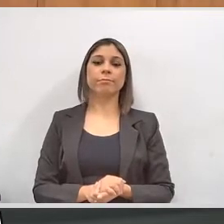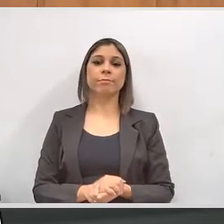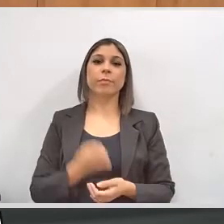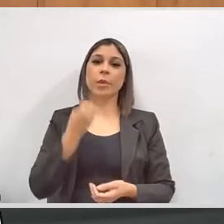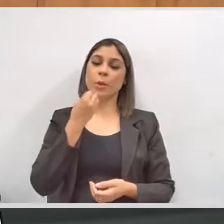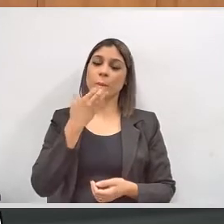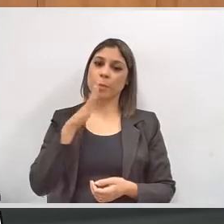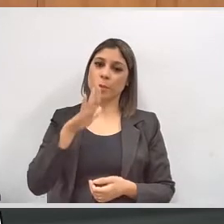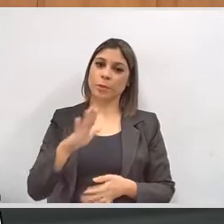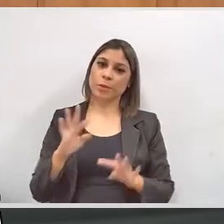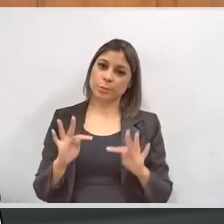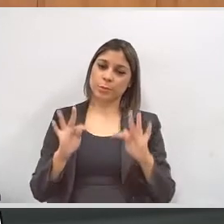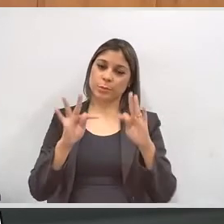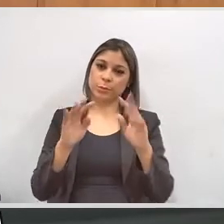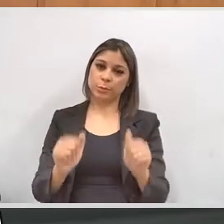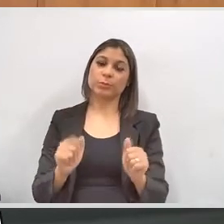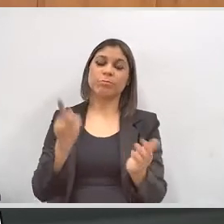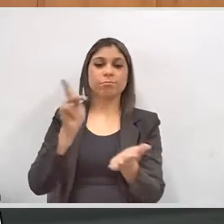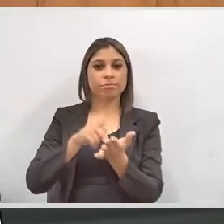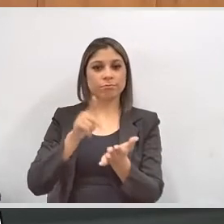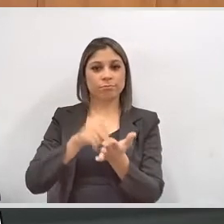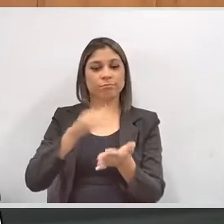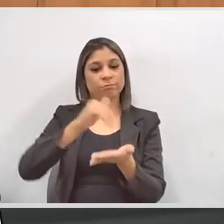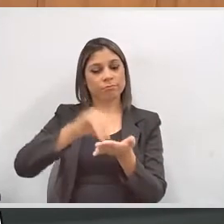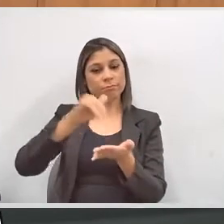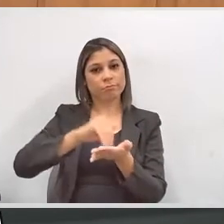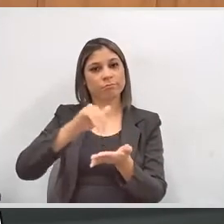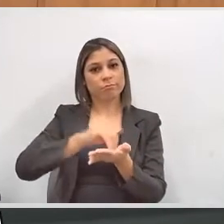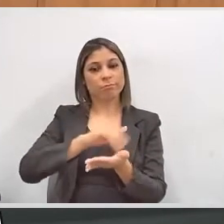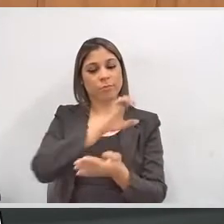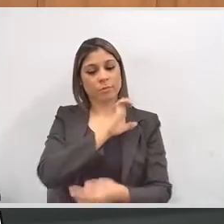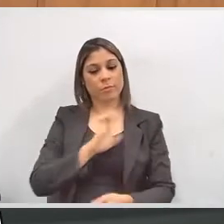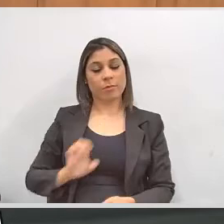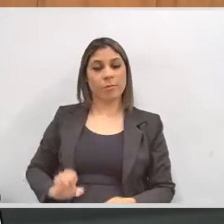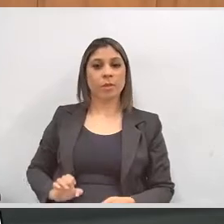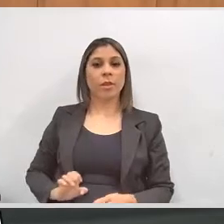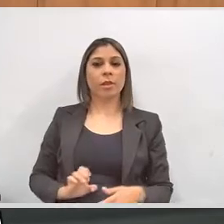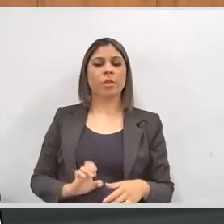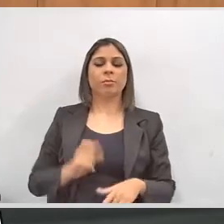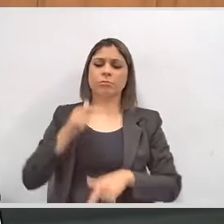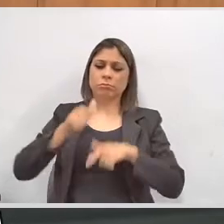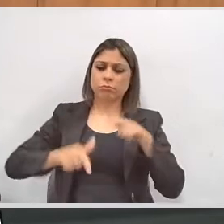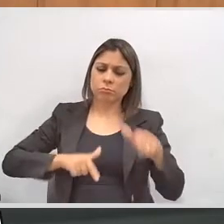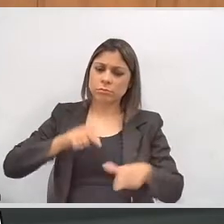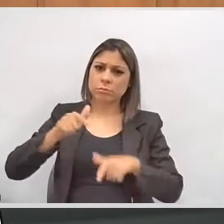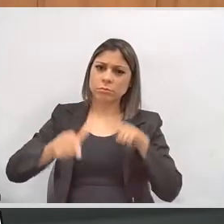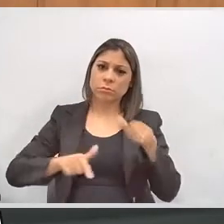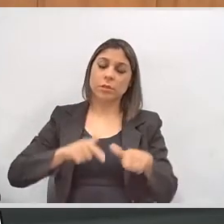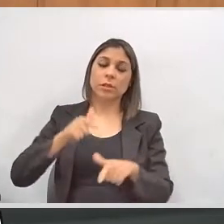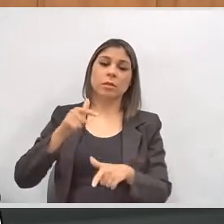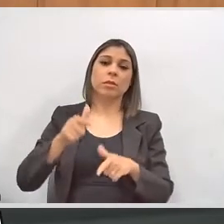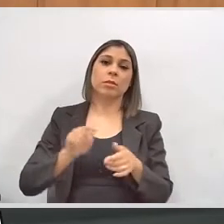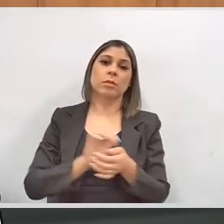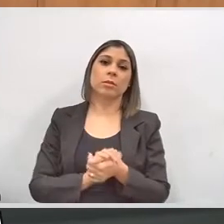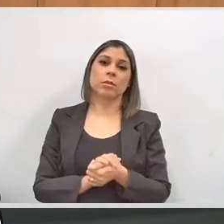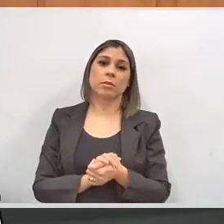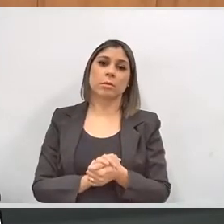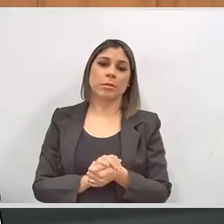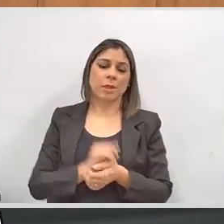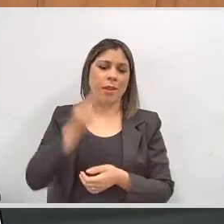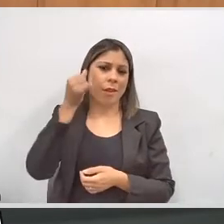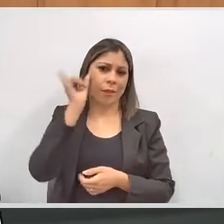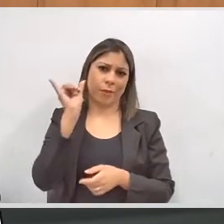Boa tarde a todos. Realmente, a Secretaria, ela vem fazendo de tudo para minimizar